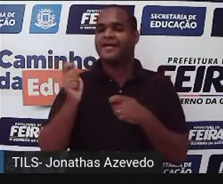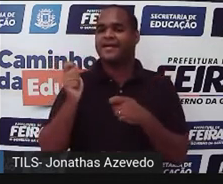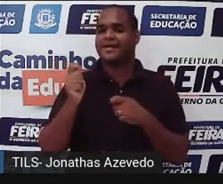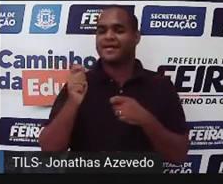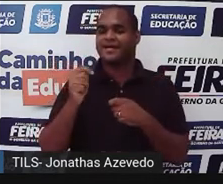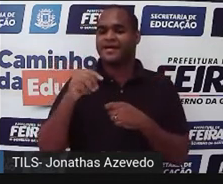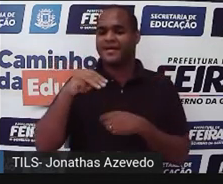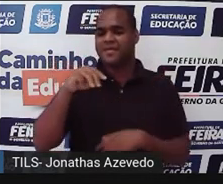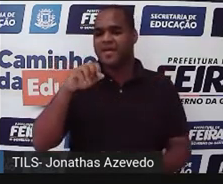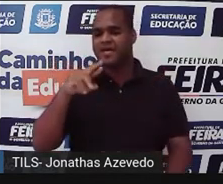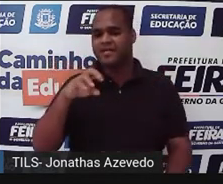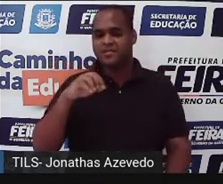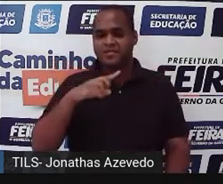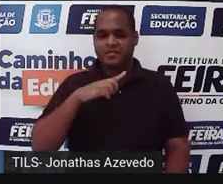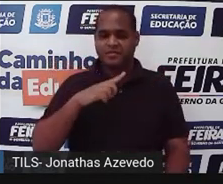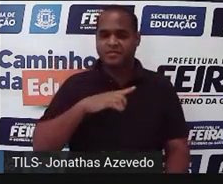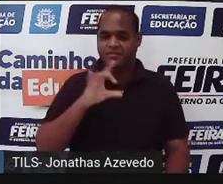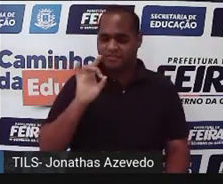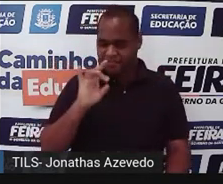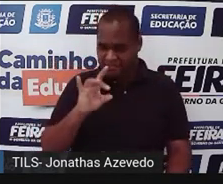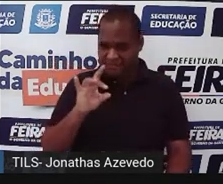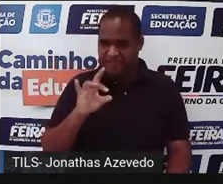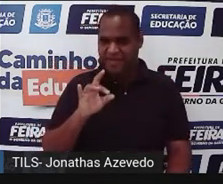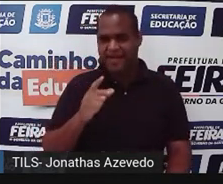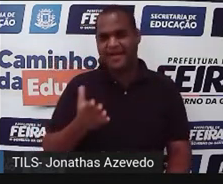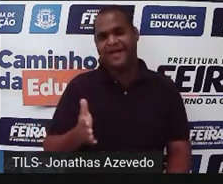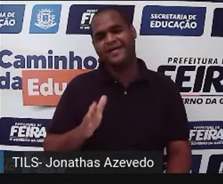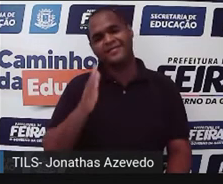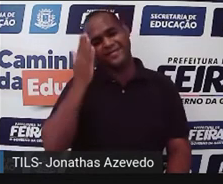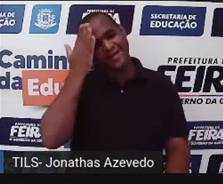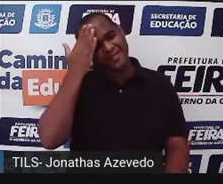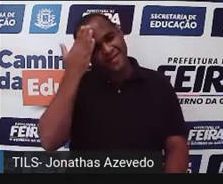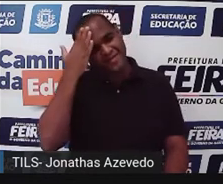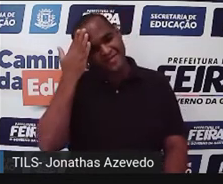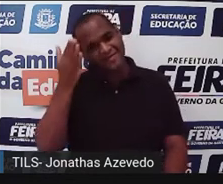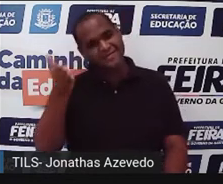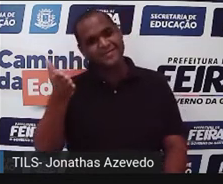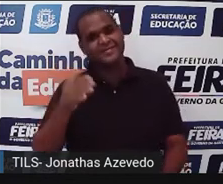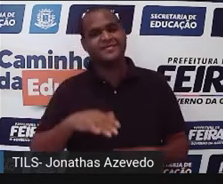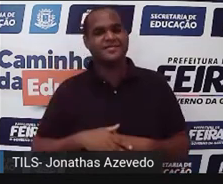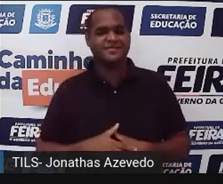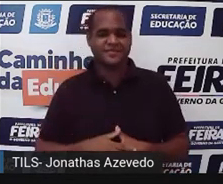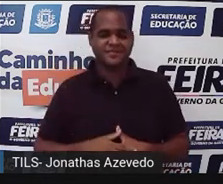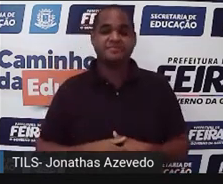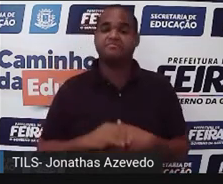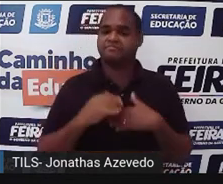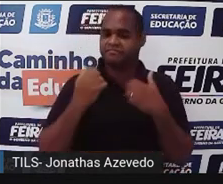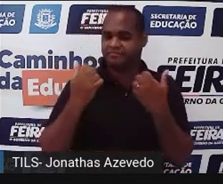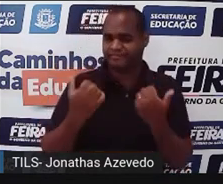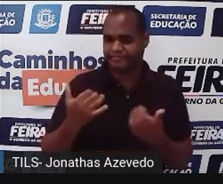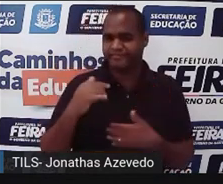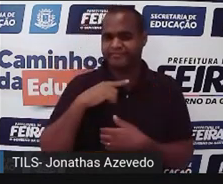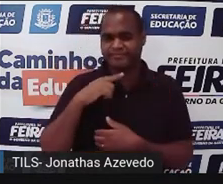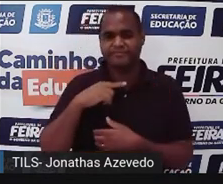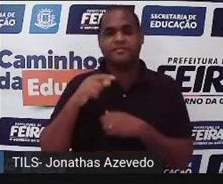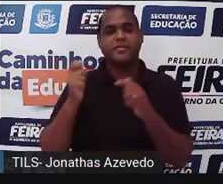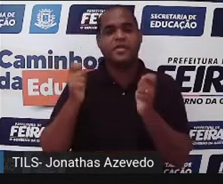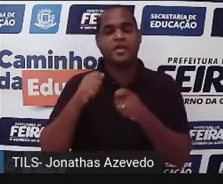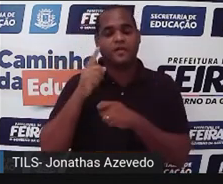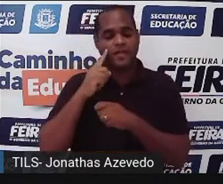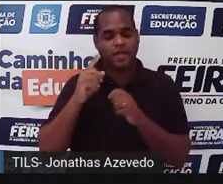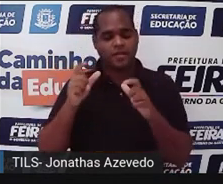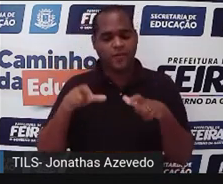como sempre, Maria Nula, é só, mas isso eu já sabia. E num piscar de olhos, estava ela no